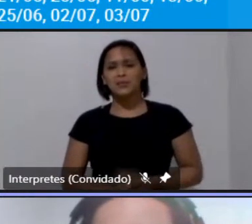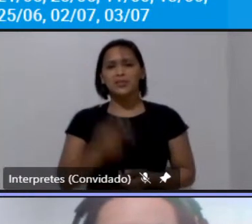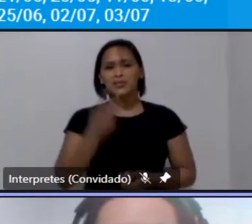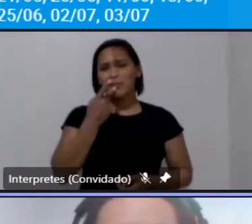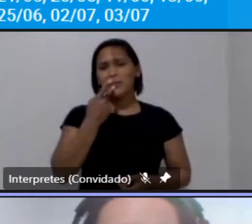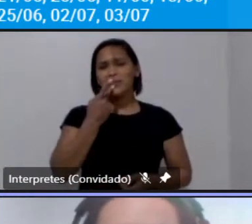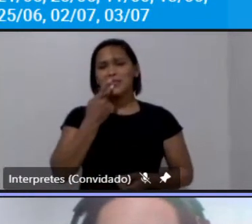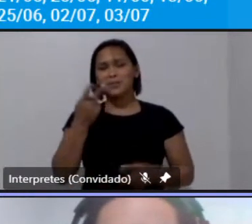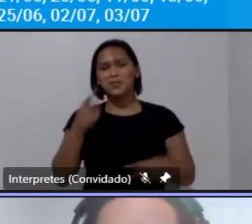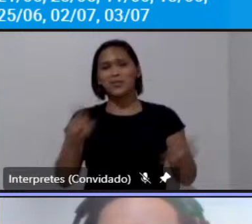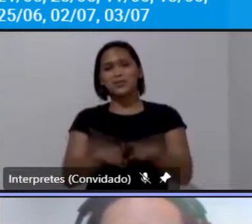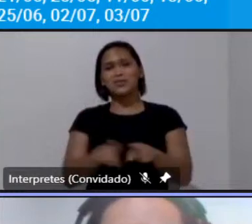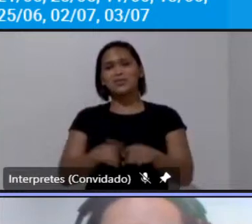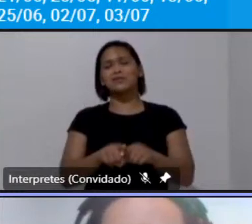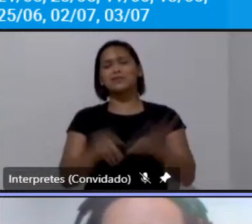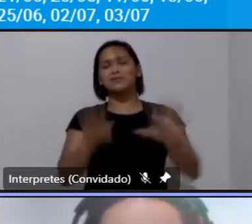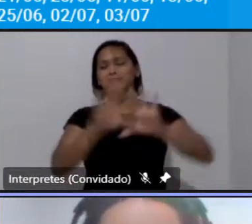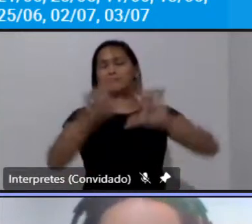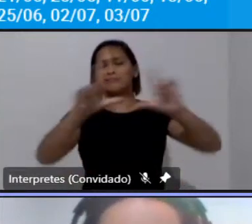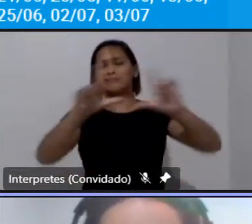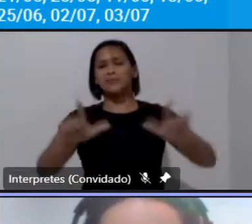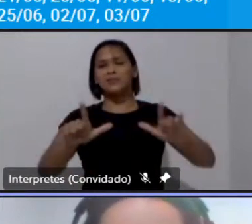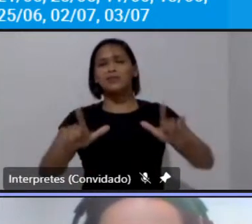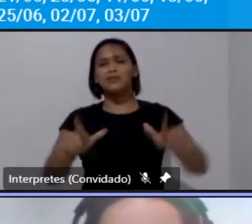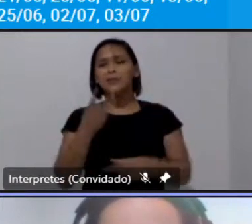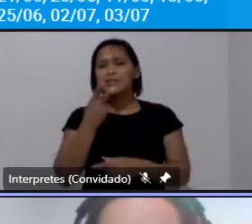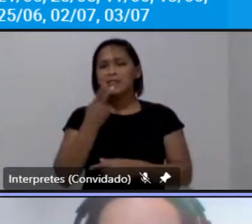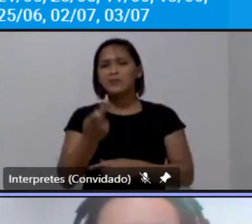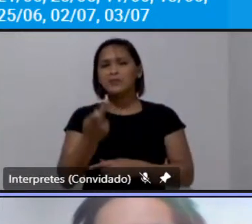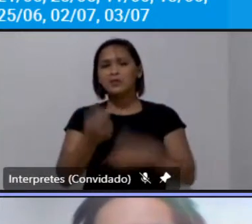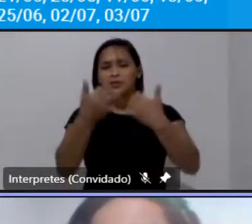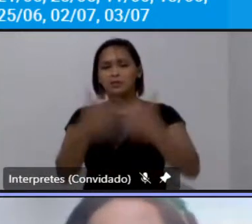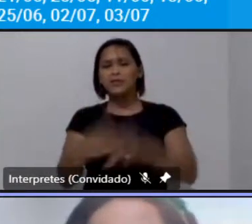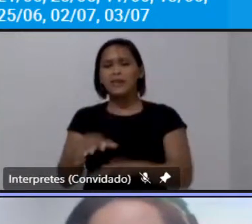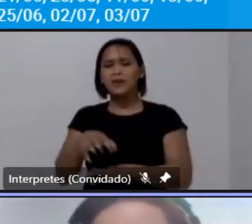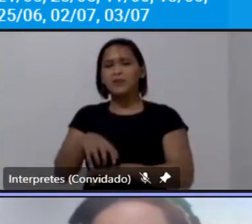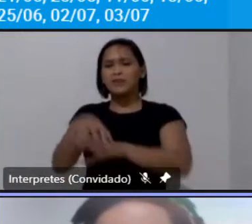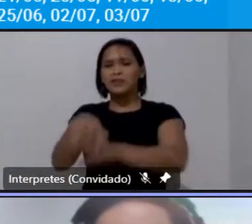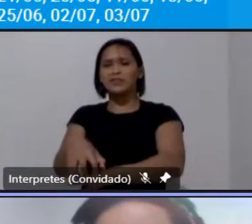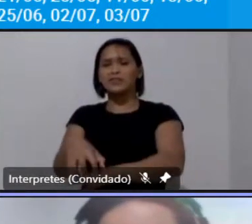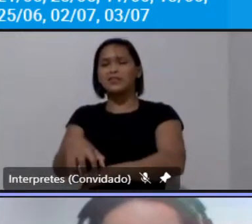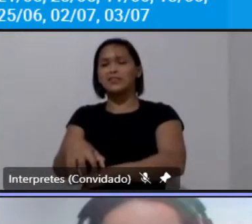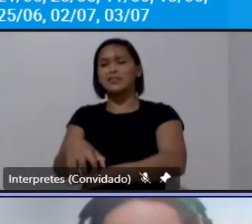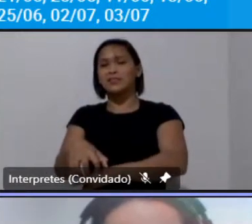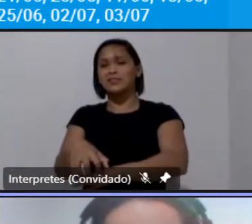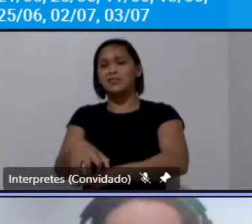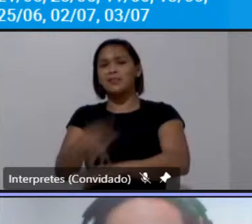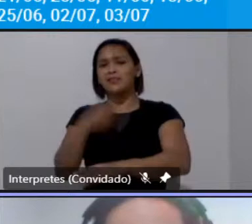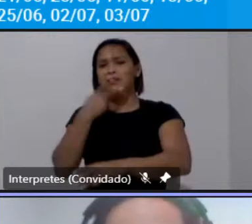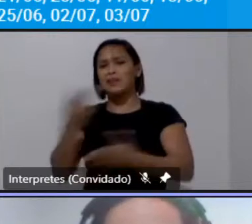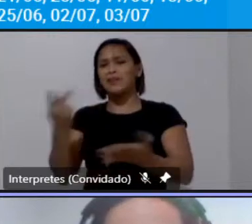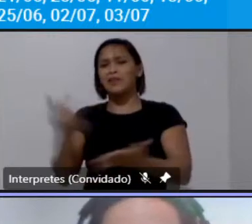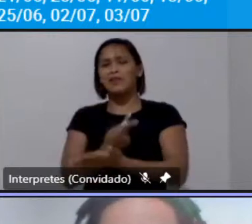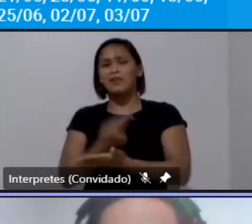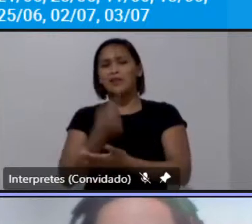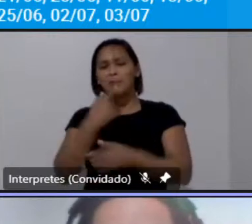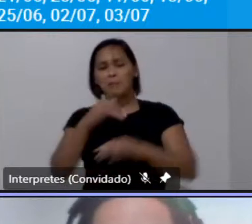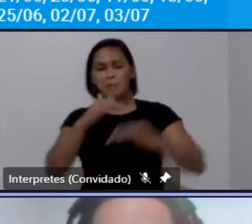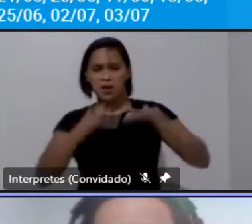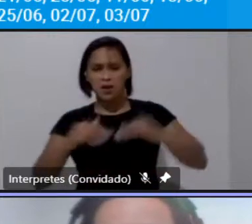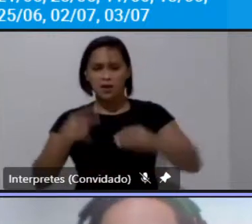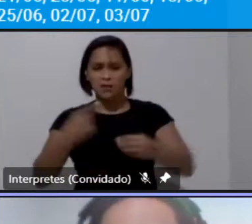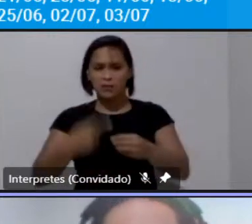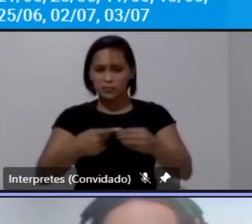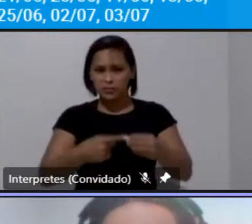em relação a gestão do transporte público não só nas regiões metropolitanas mas como um